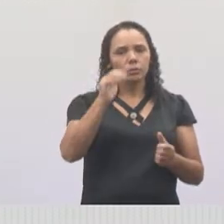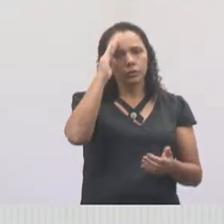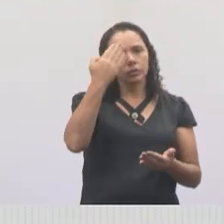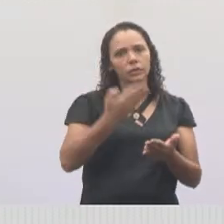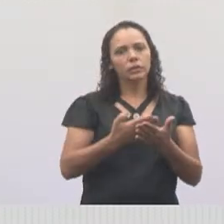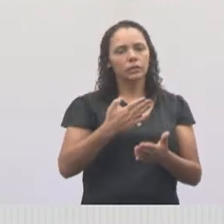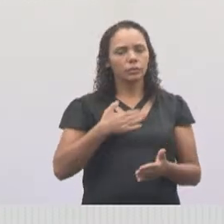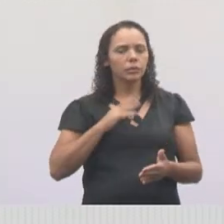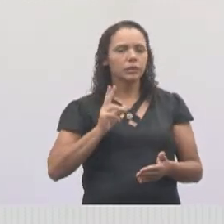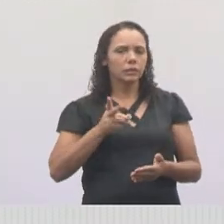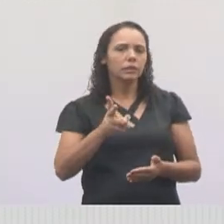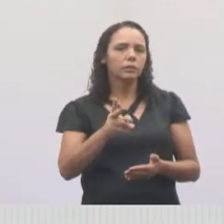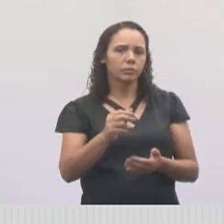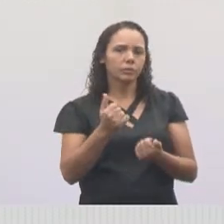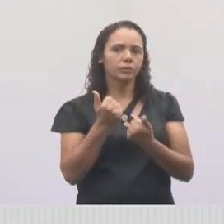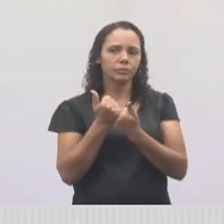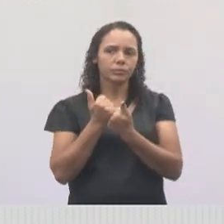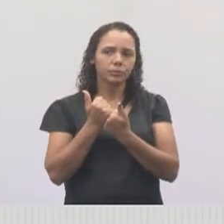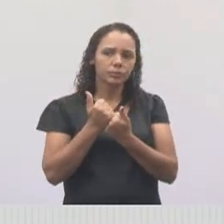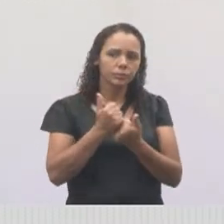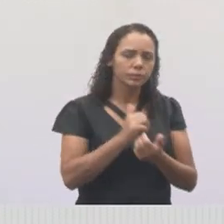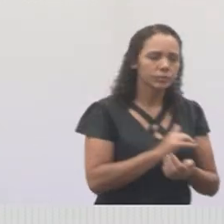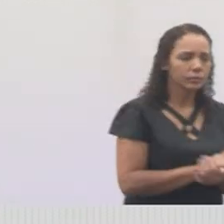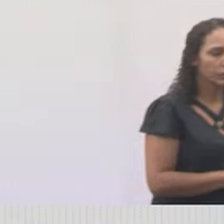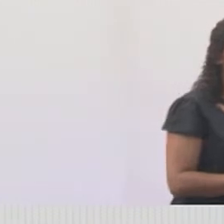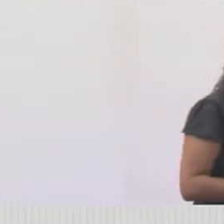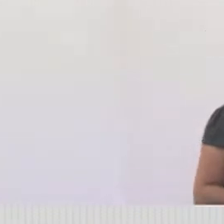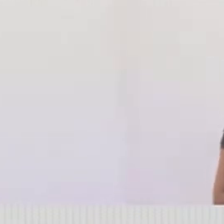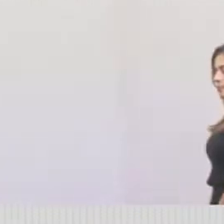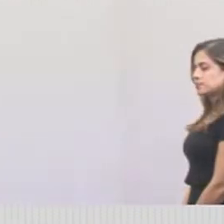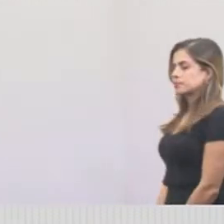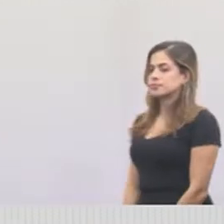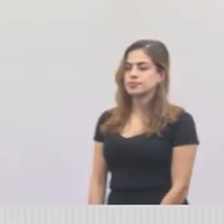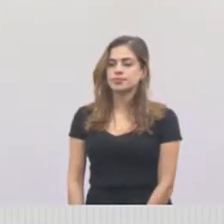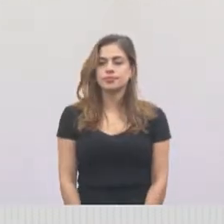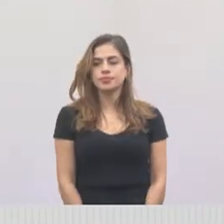comigo sempre. Pode ir para a próxima?